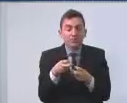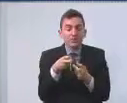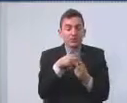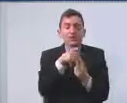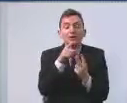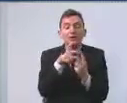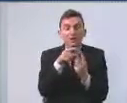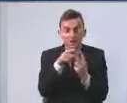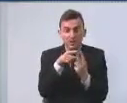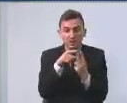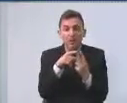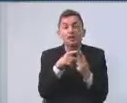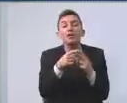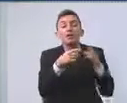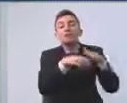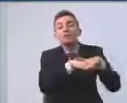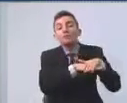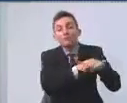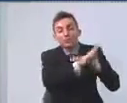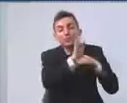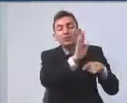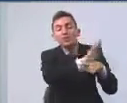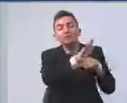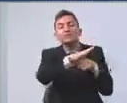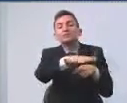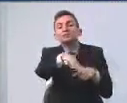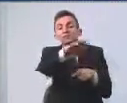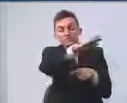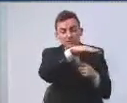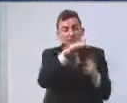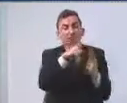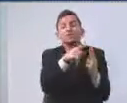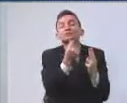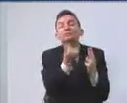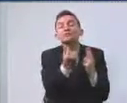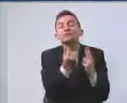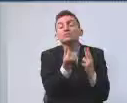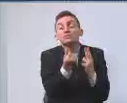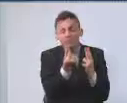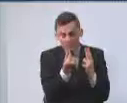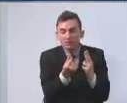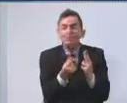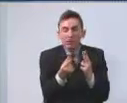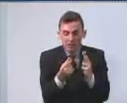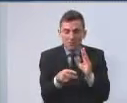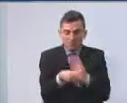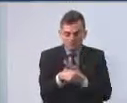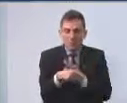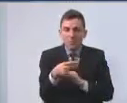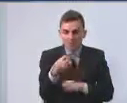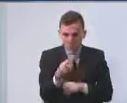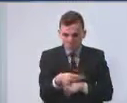Municipal de Assistência Social são recursos também próprios,